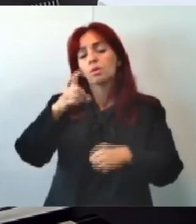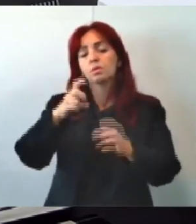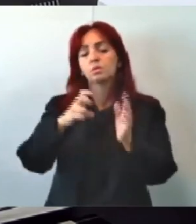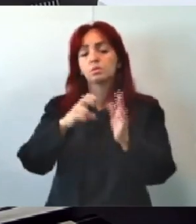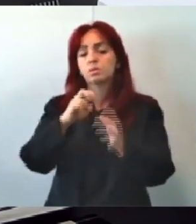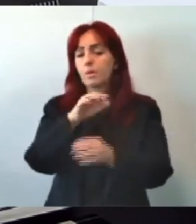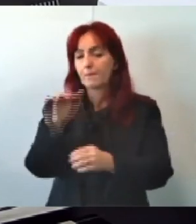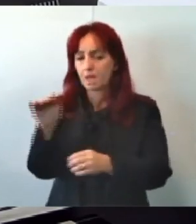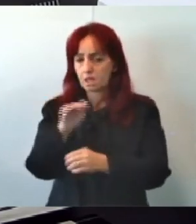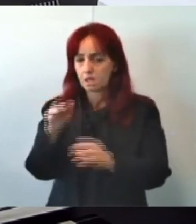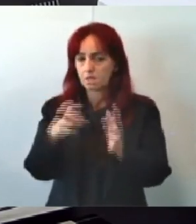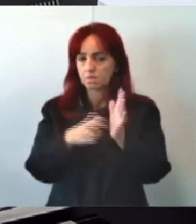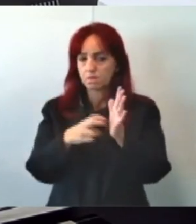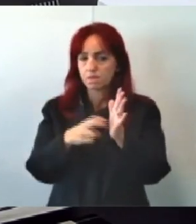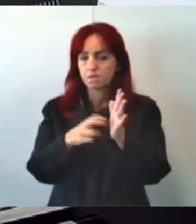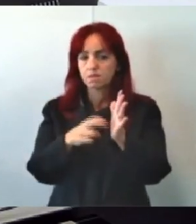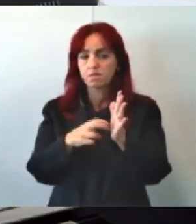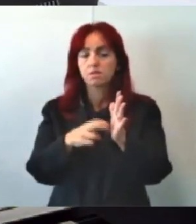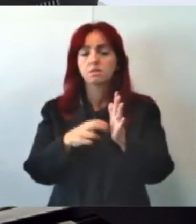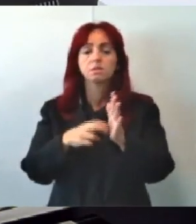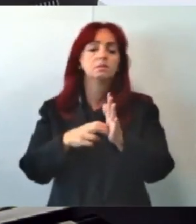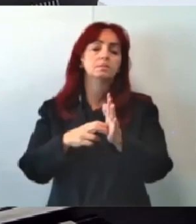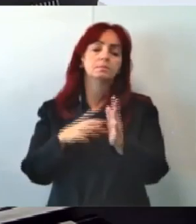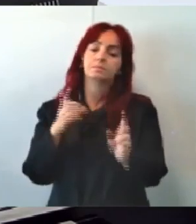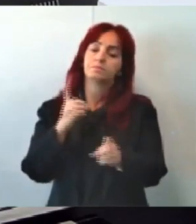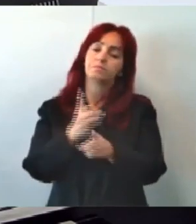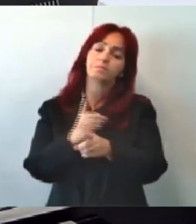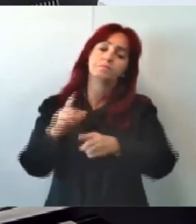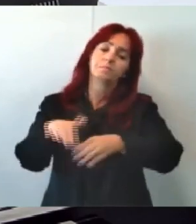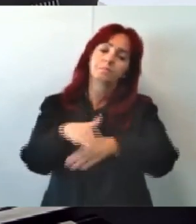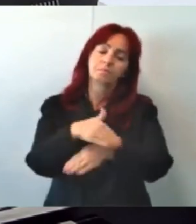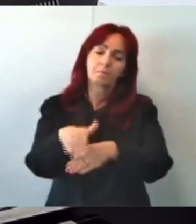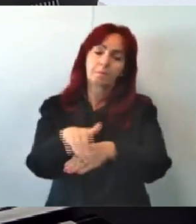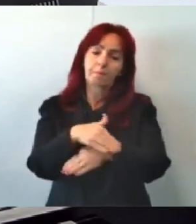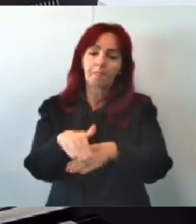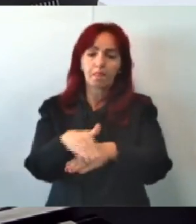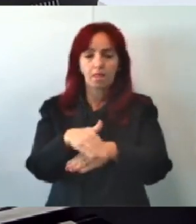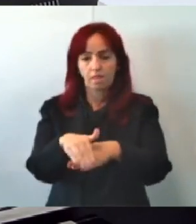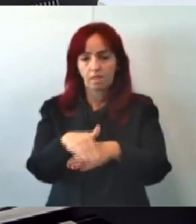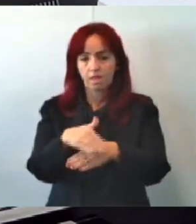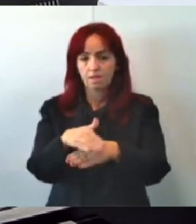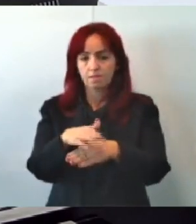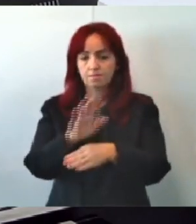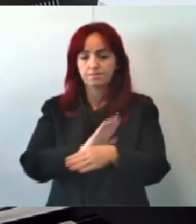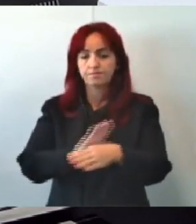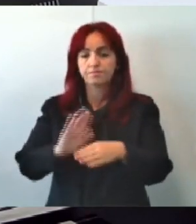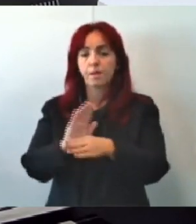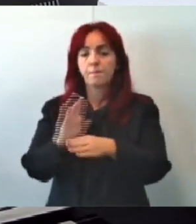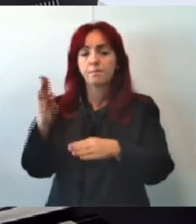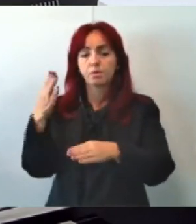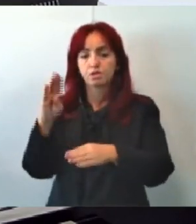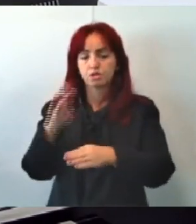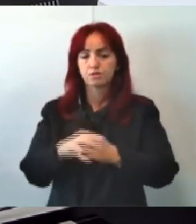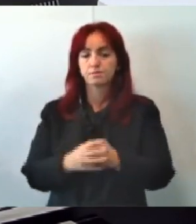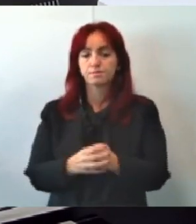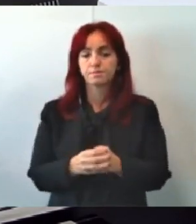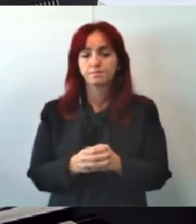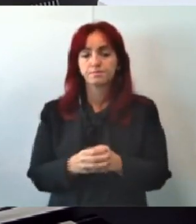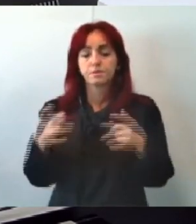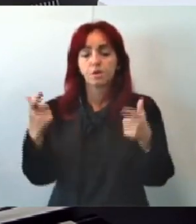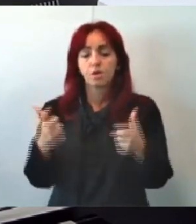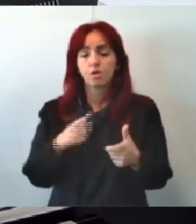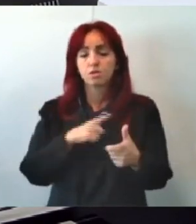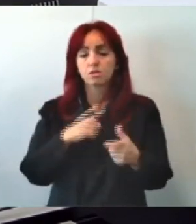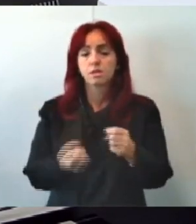Local Ponto de encontro Na rua José Rodrigues Pereira Número 1019 No bairro Buritiza Onde já tem instalado Um